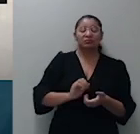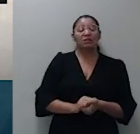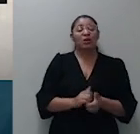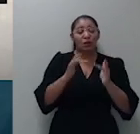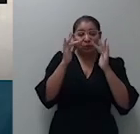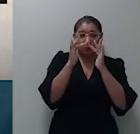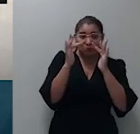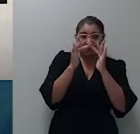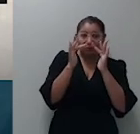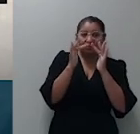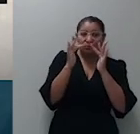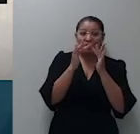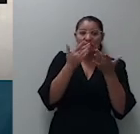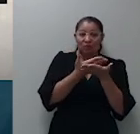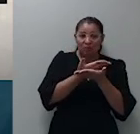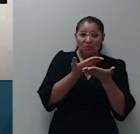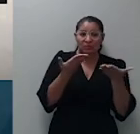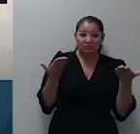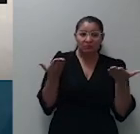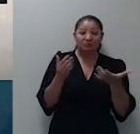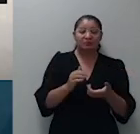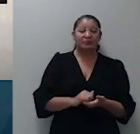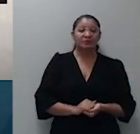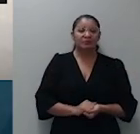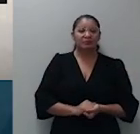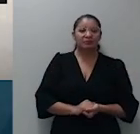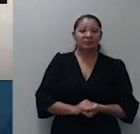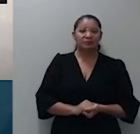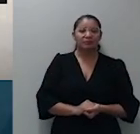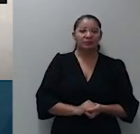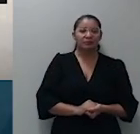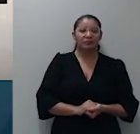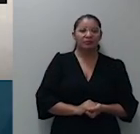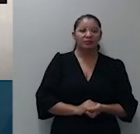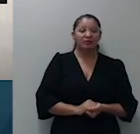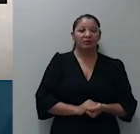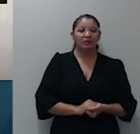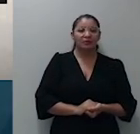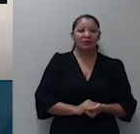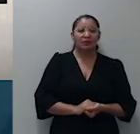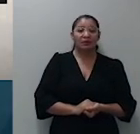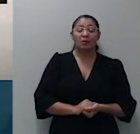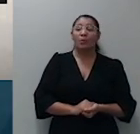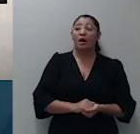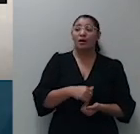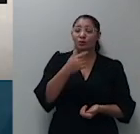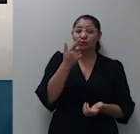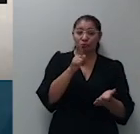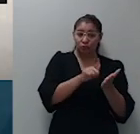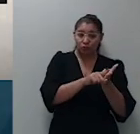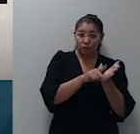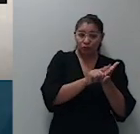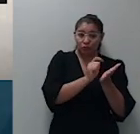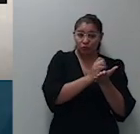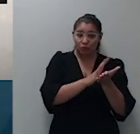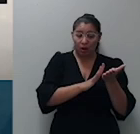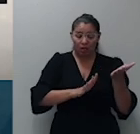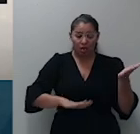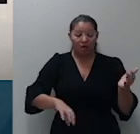inclusão dos feitos em pauta. Eu vou proclamar, então, as duas listas, itens 16 e 17,